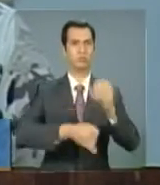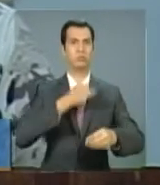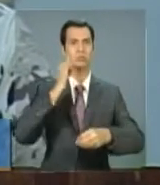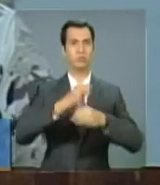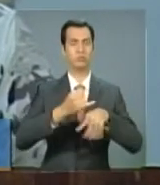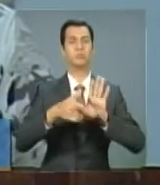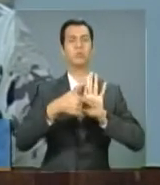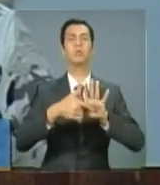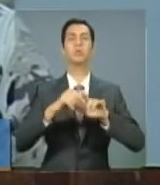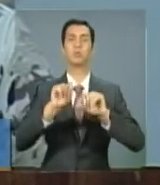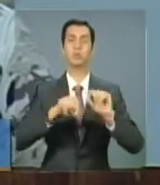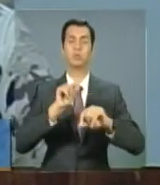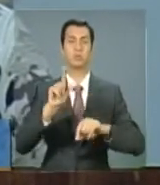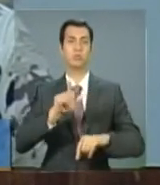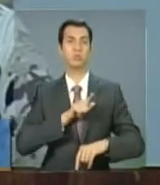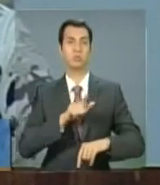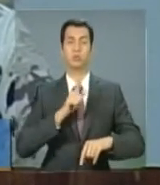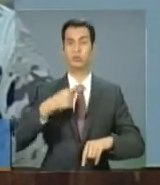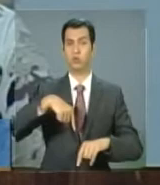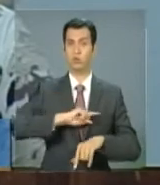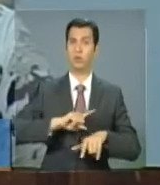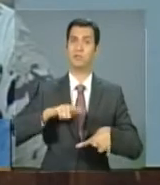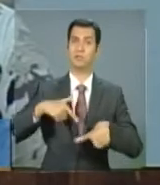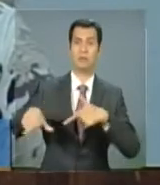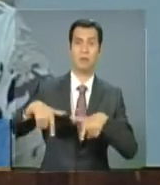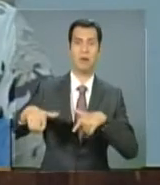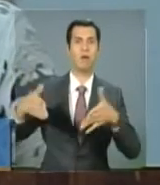agora fazendo um trabalho de ajuste fino,